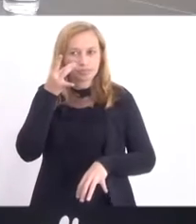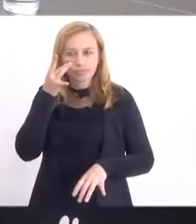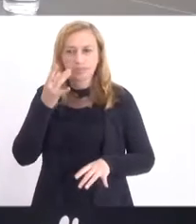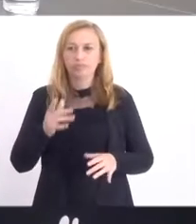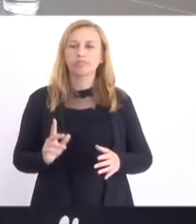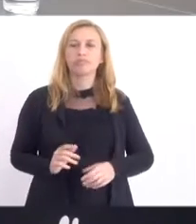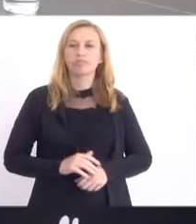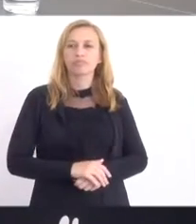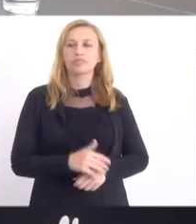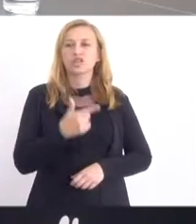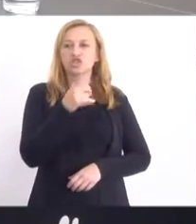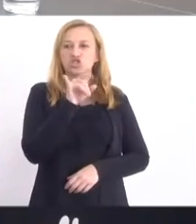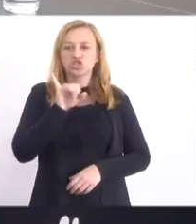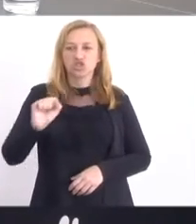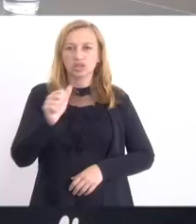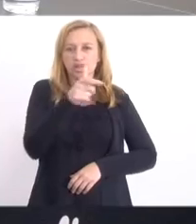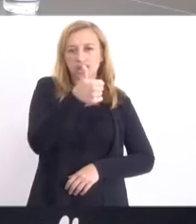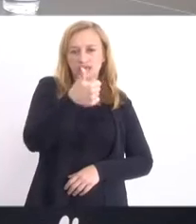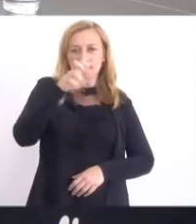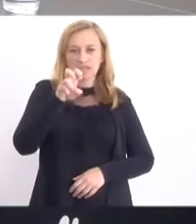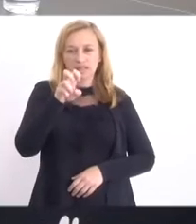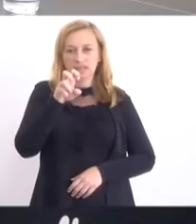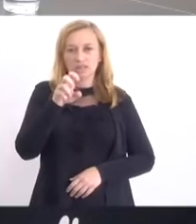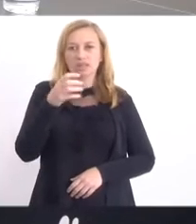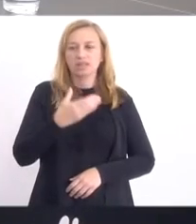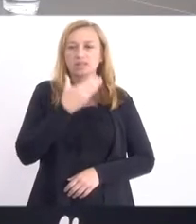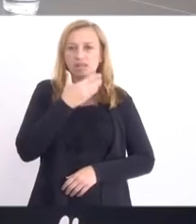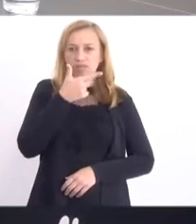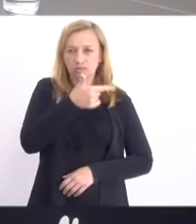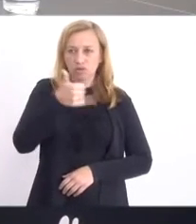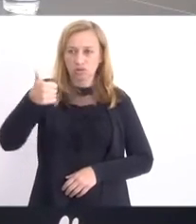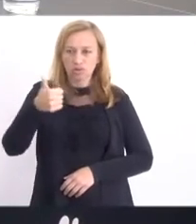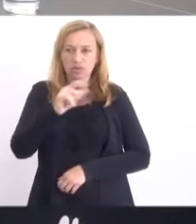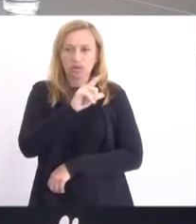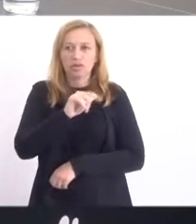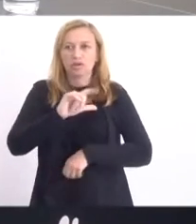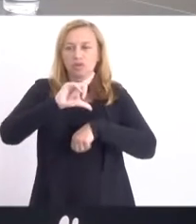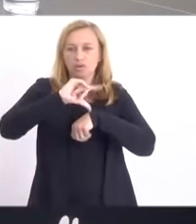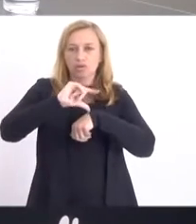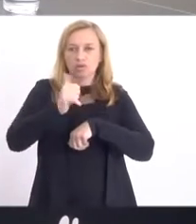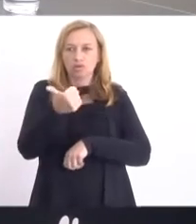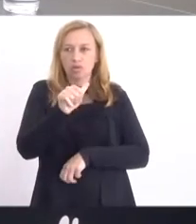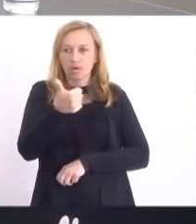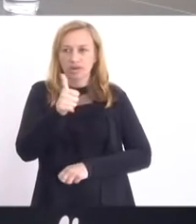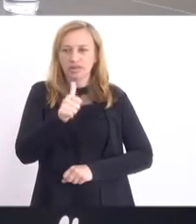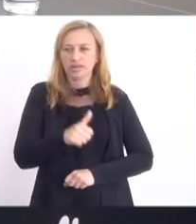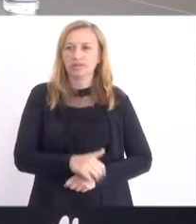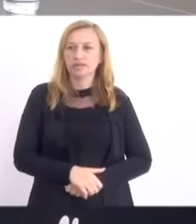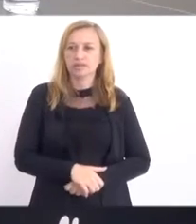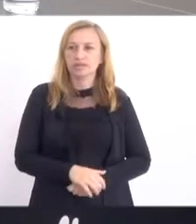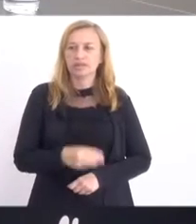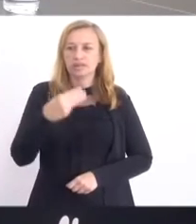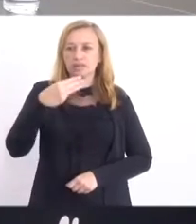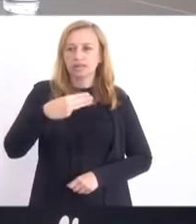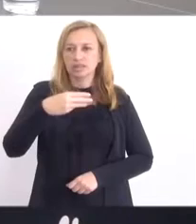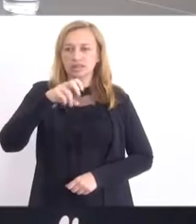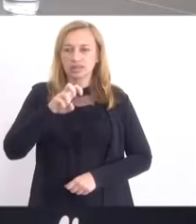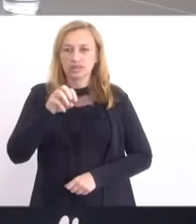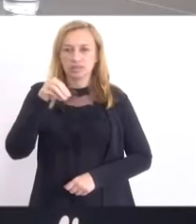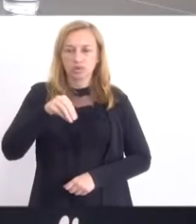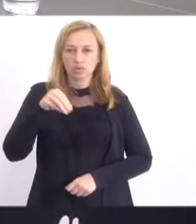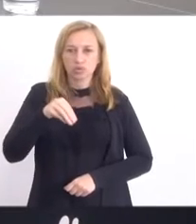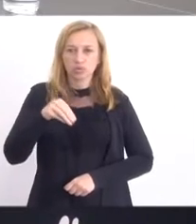realizada no dia 15 de dezembro de 2021, às 11 horas e 35 minutos,